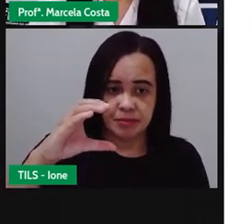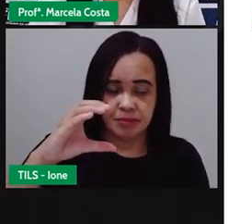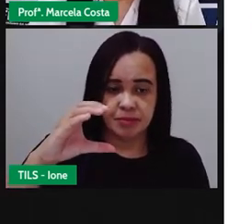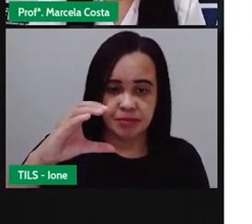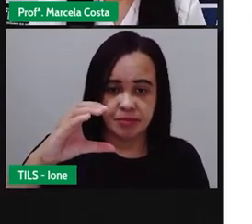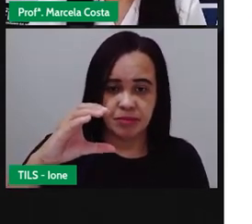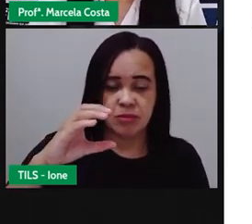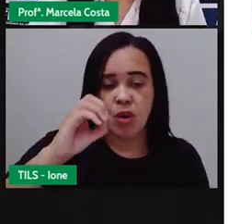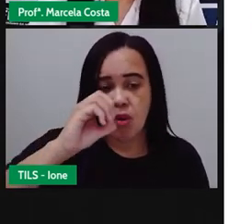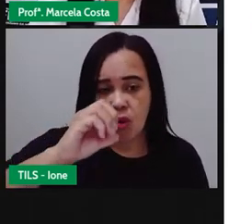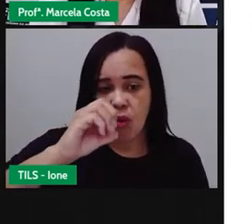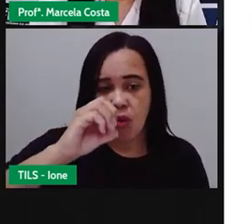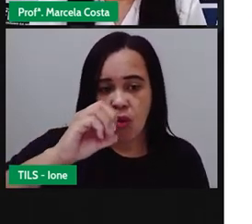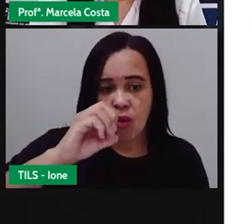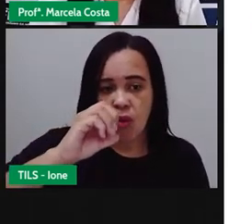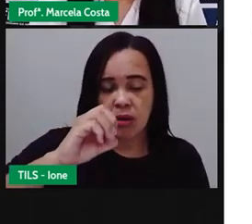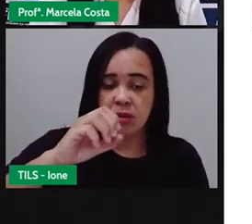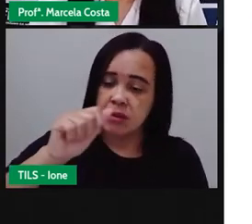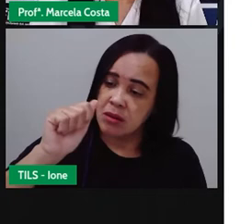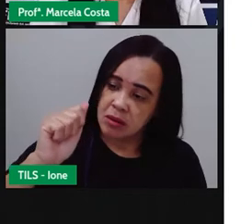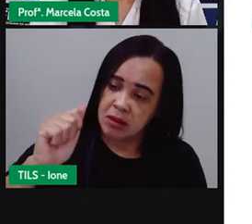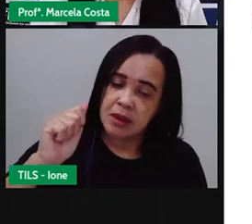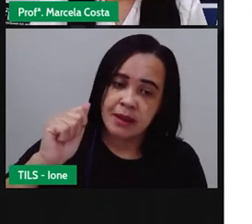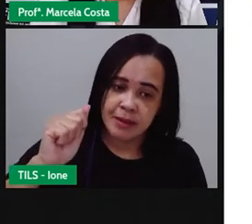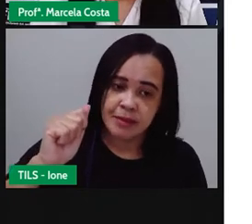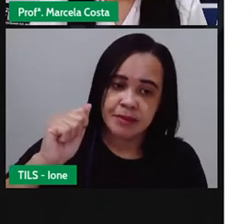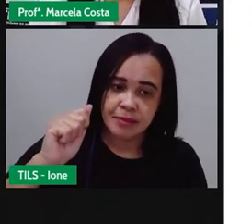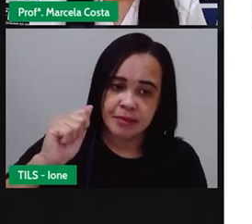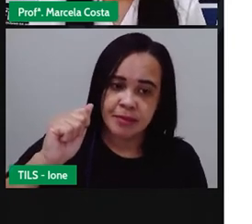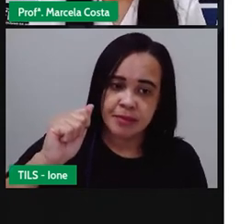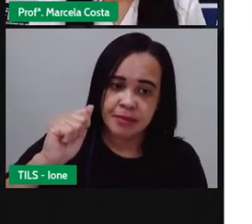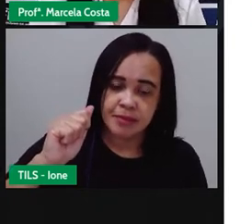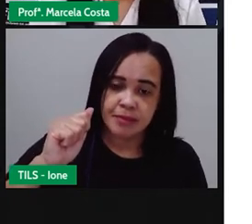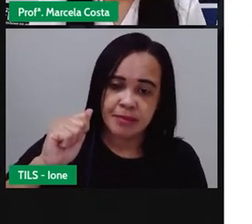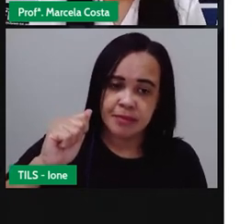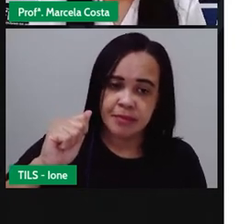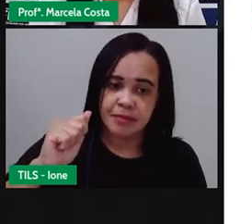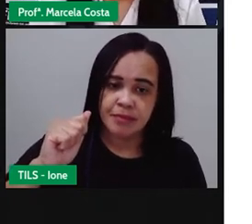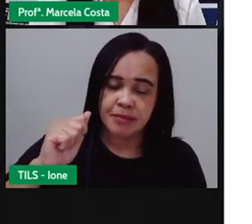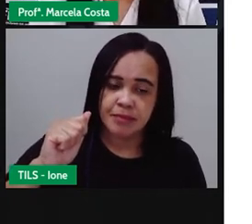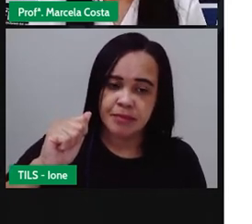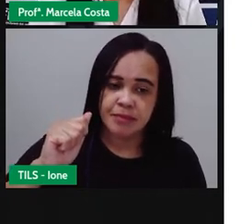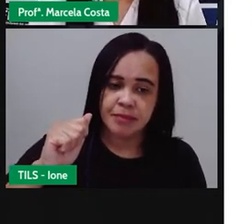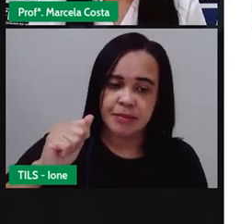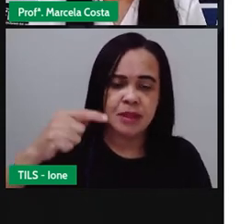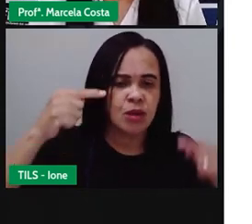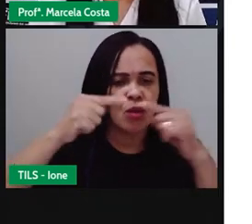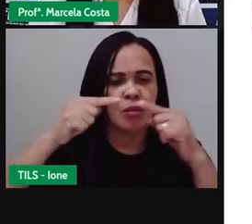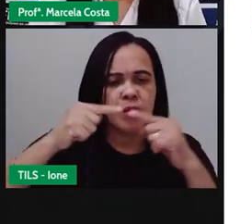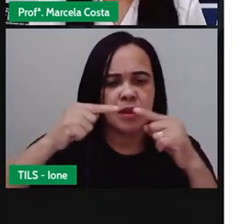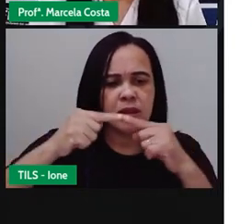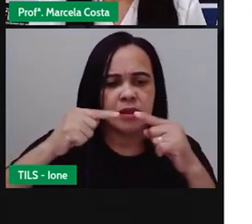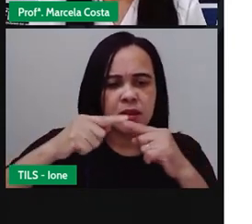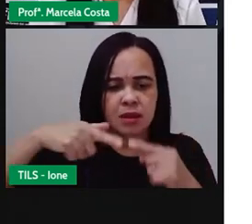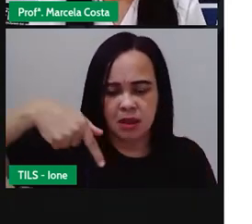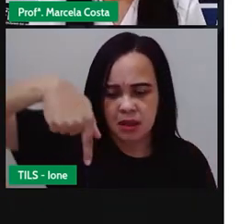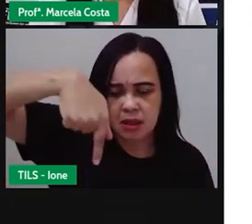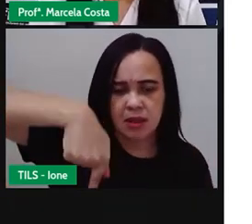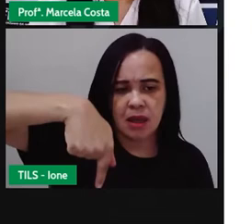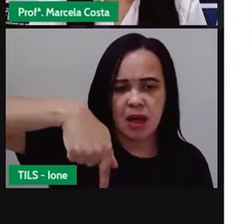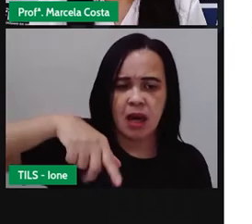O, da vogal A, ela vai produzir o som de cá, de que, ó, café,